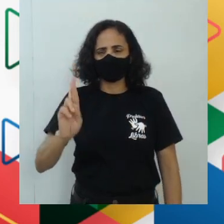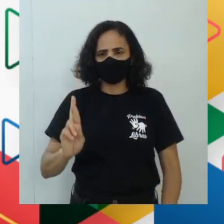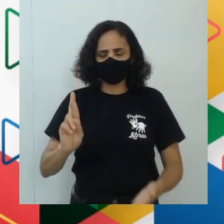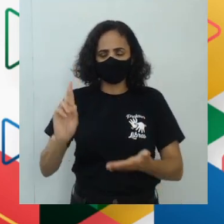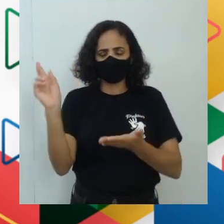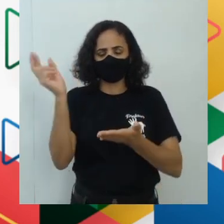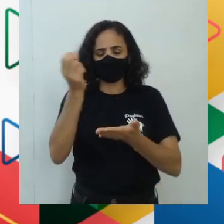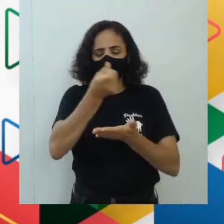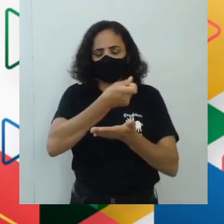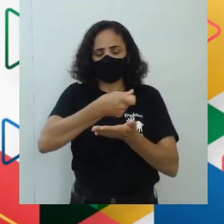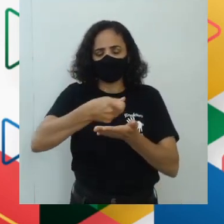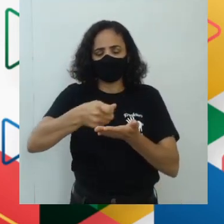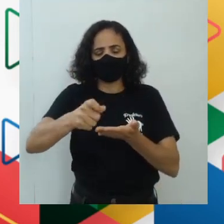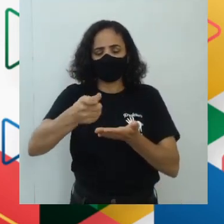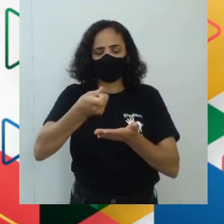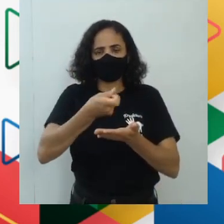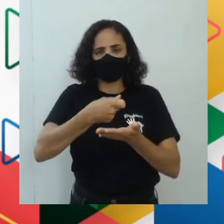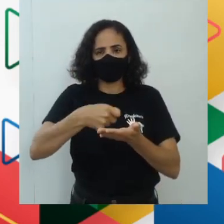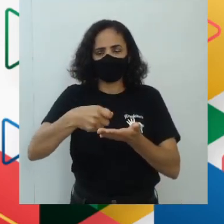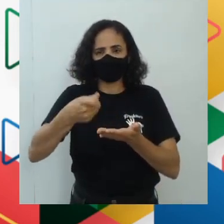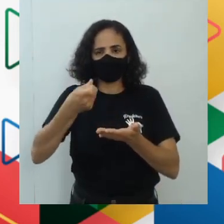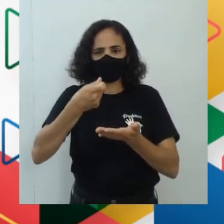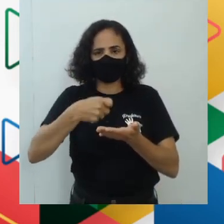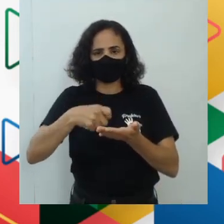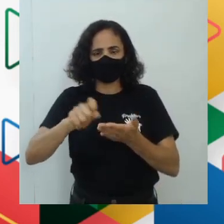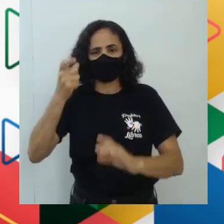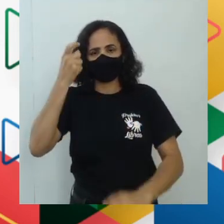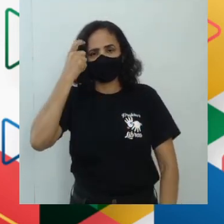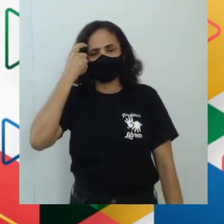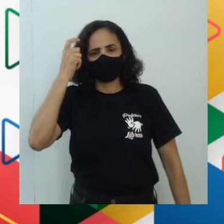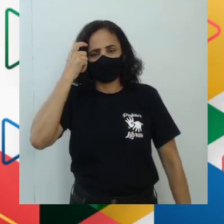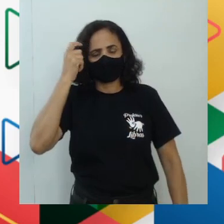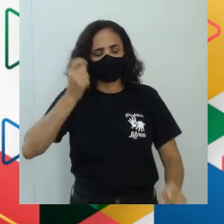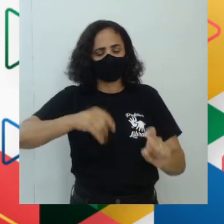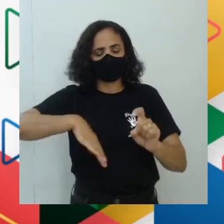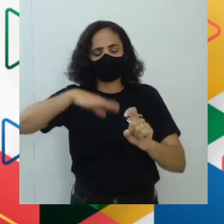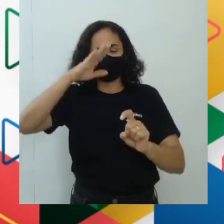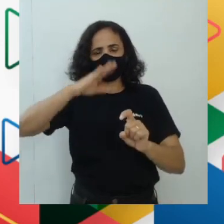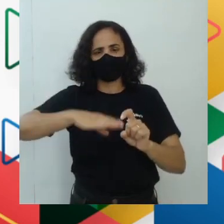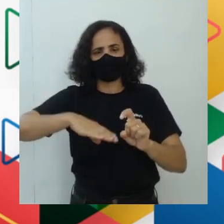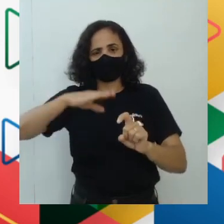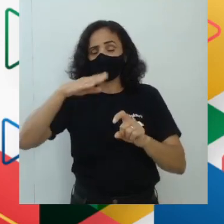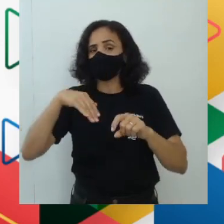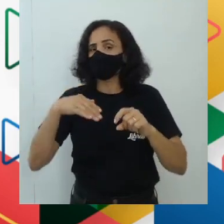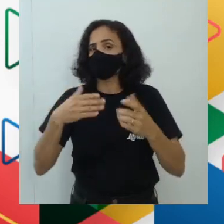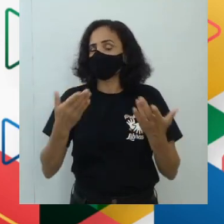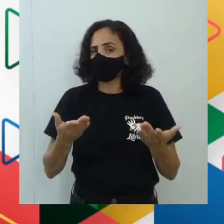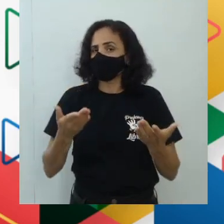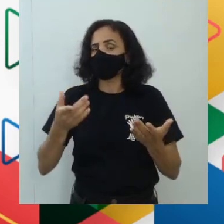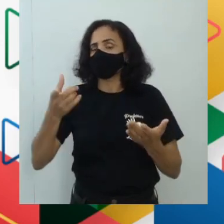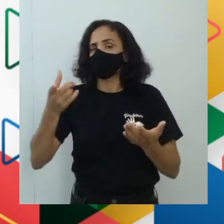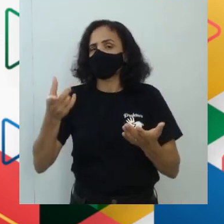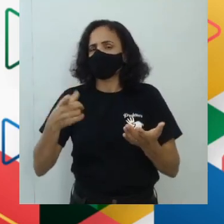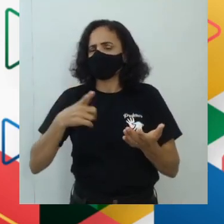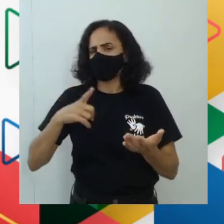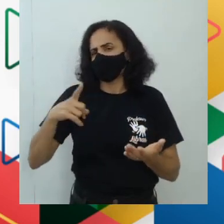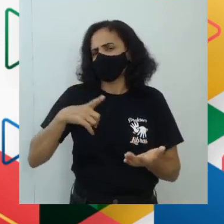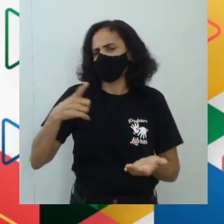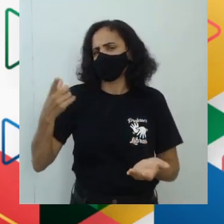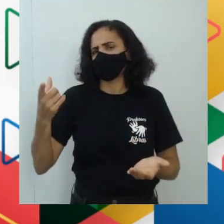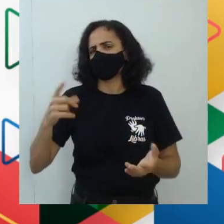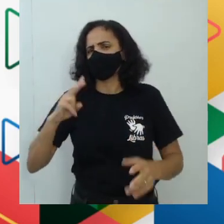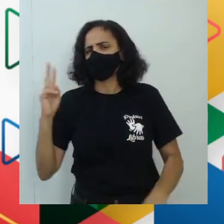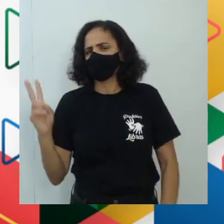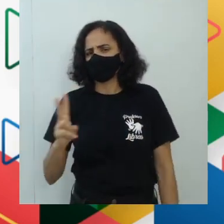pensamento mitológico para a explicação acerca das questões humanas. Se existe um valor do